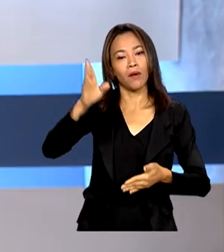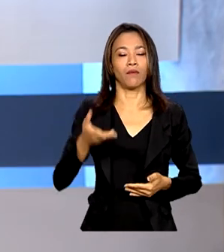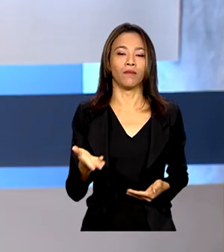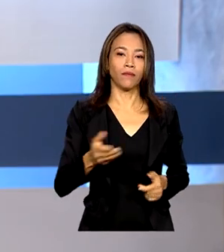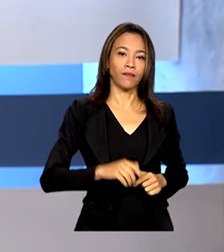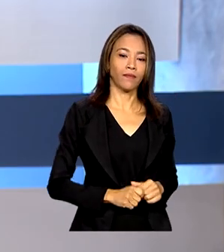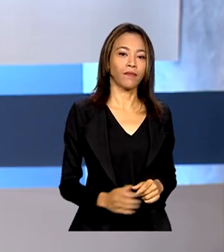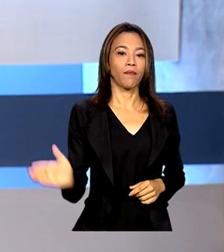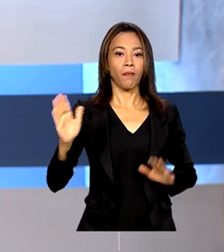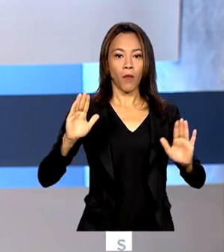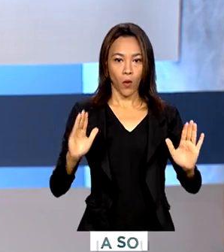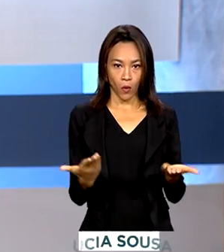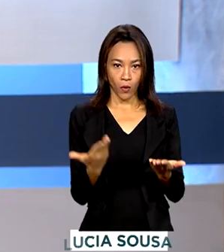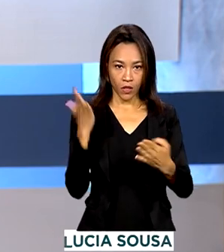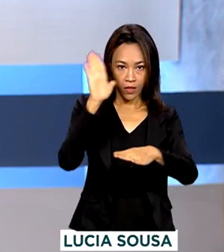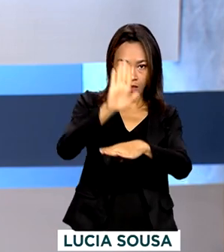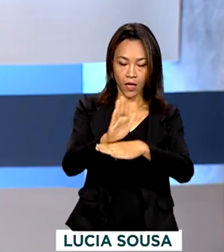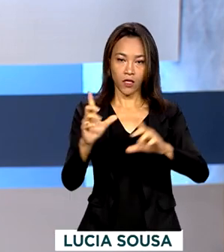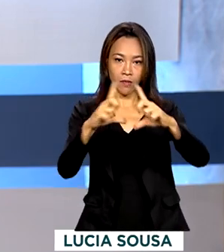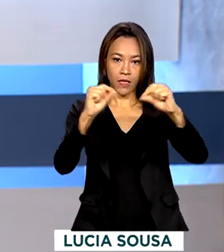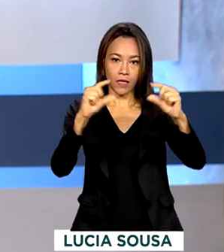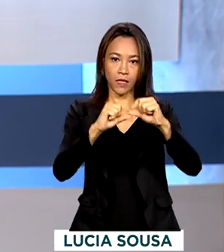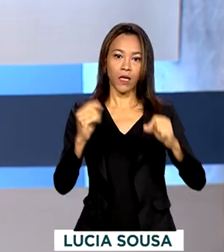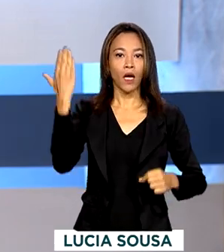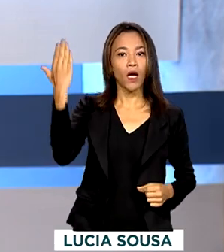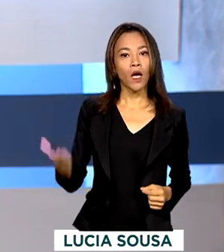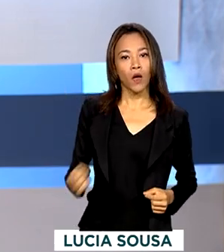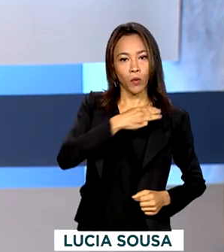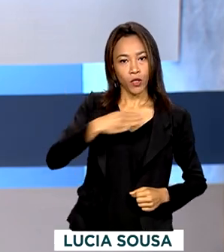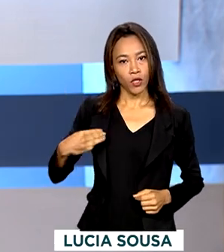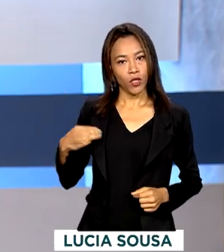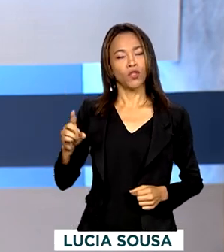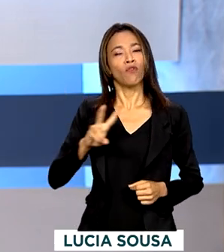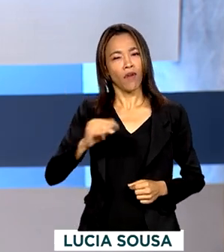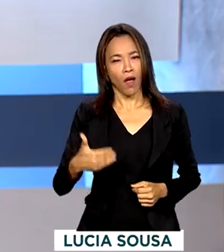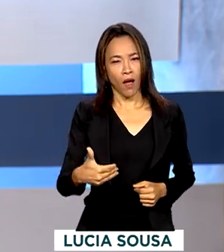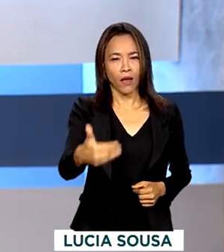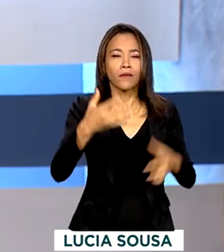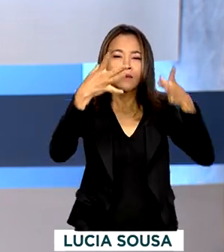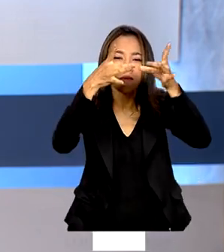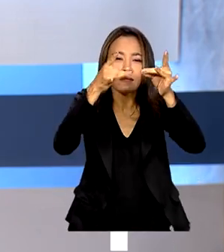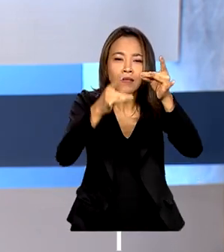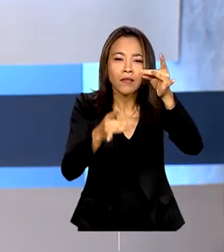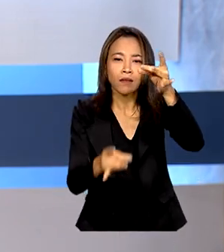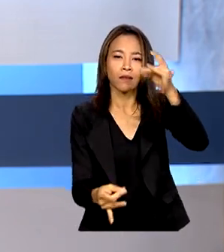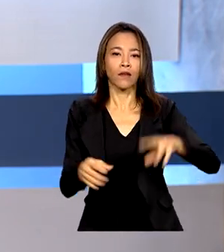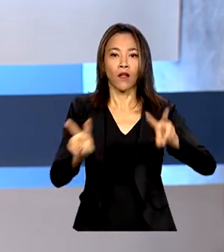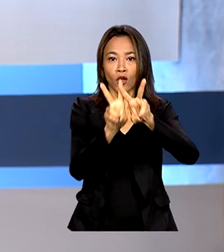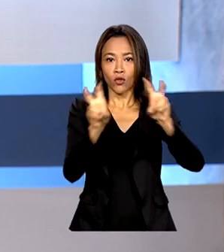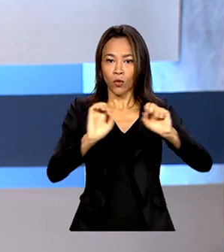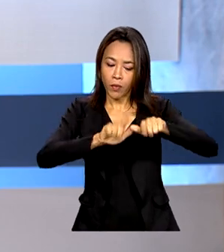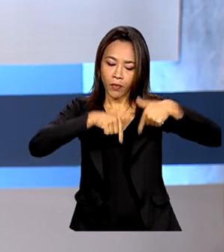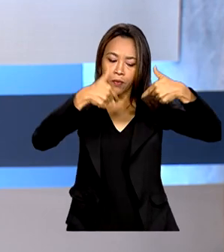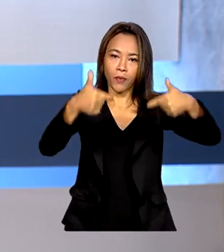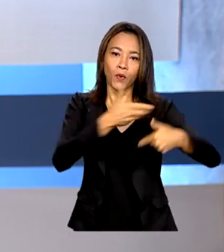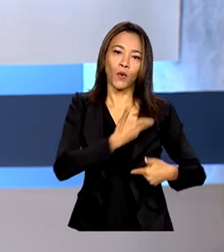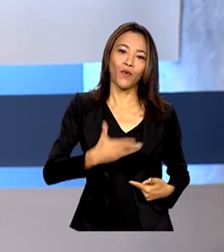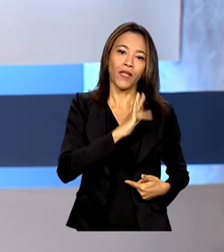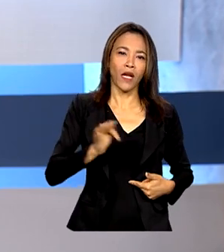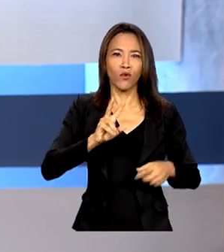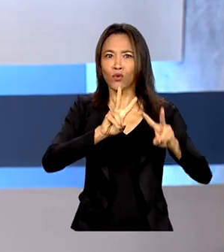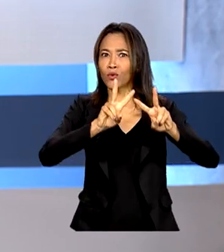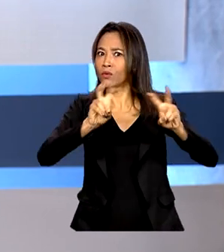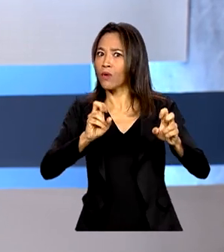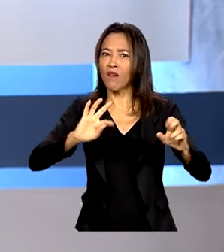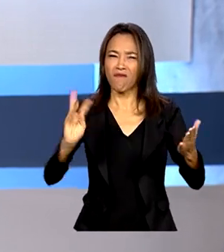E hoje à tarde, em Brasília, o ministro Flávio Dino vai dar detalhes sobre as ações do governo federal de combate à onda de